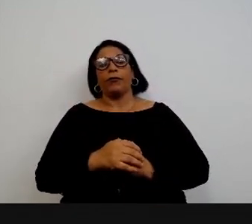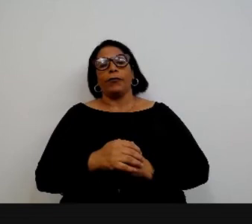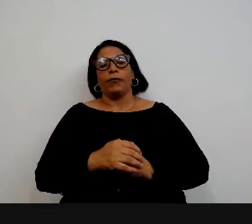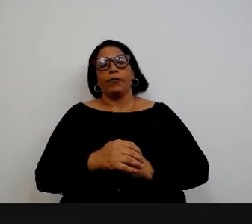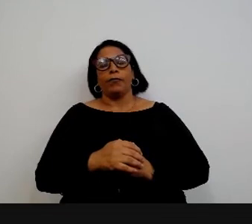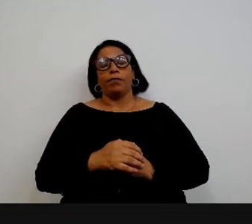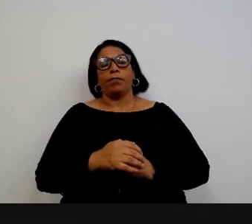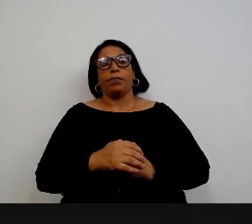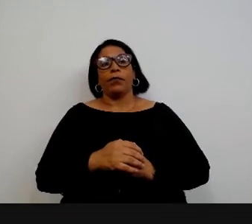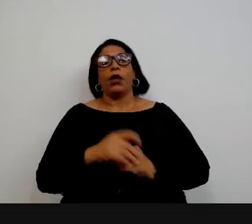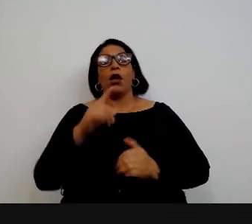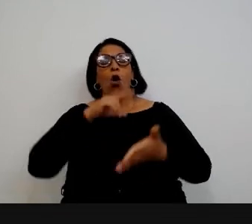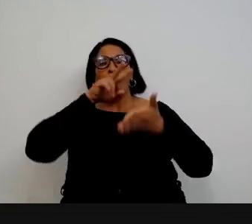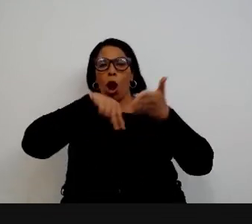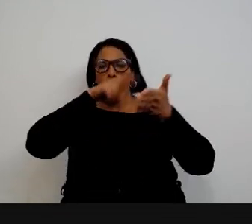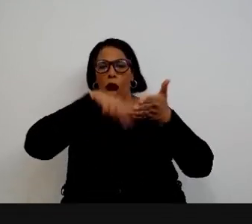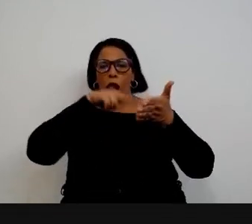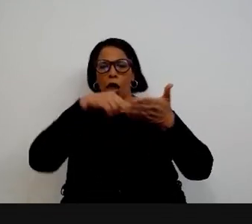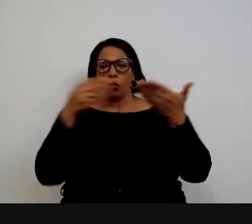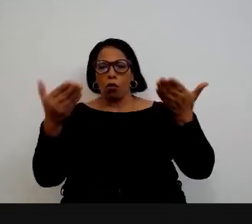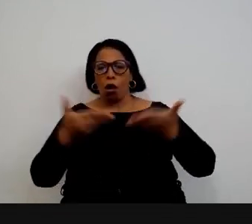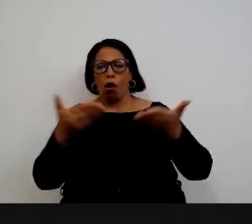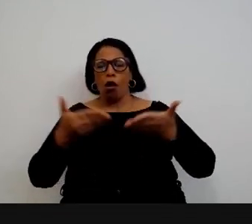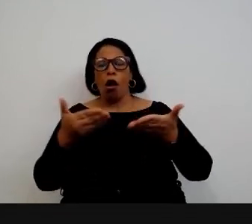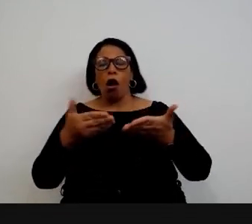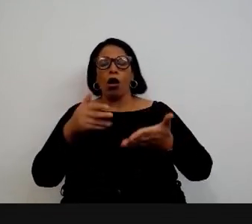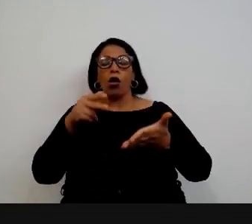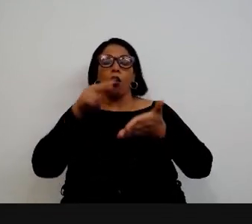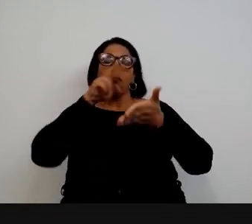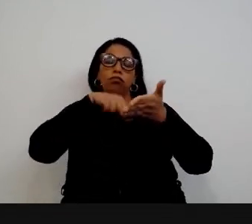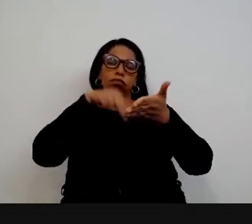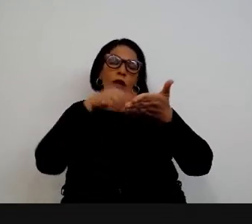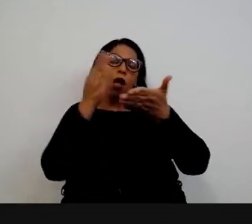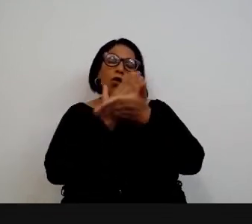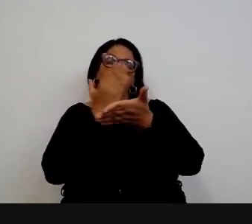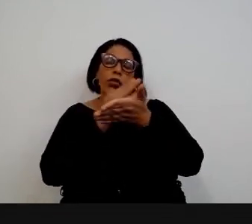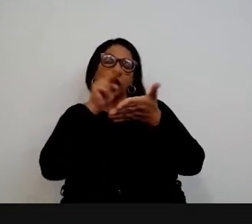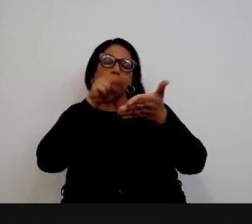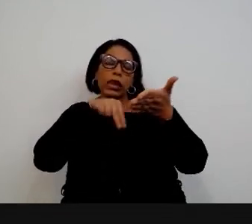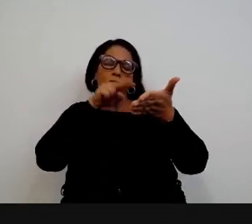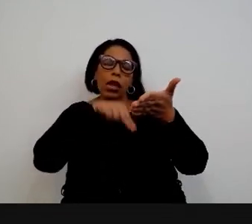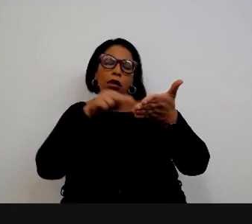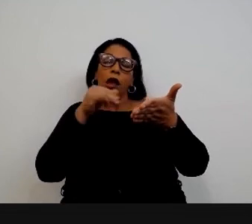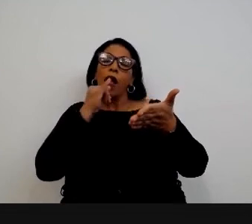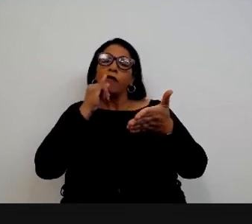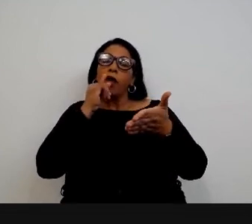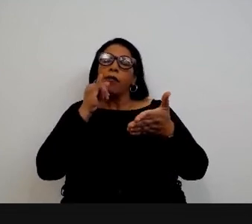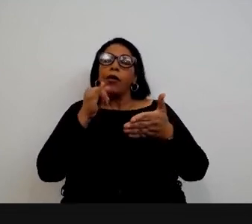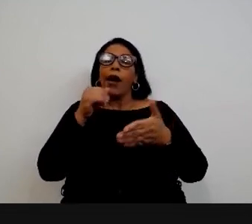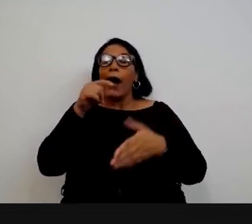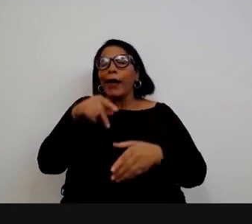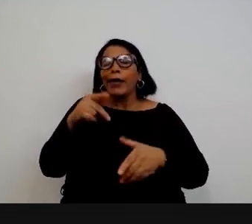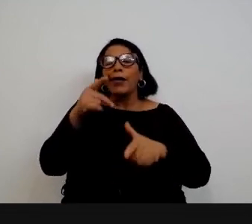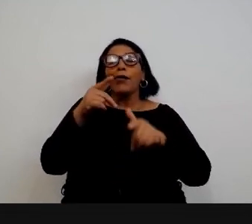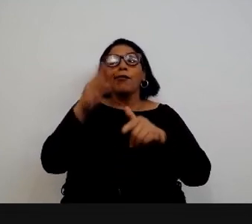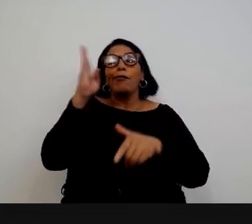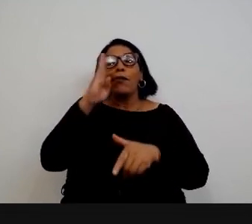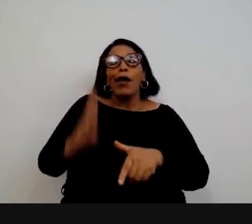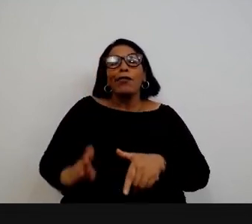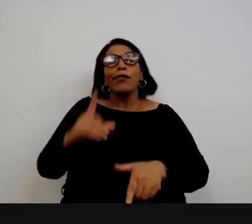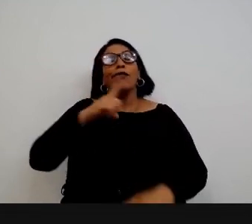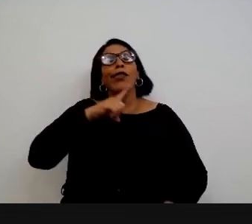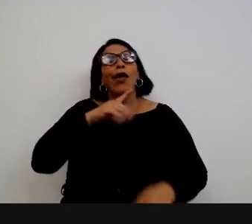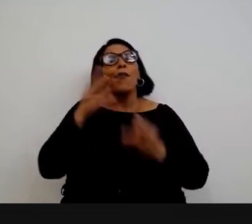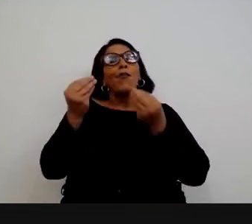eu estava lendo recentemente um livro do Matthew Taylor e ele estava falando sobre a burocracia brasileira especificamente ele estava falando como